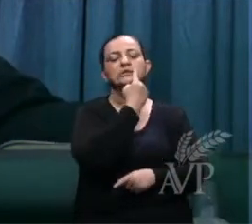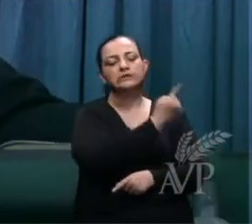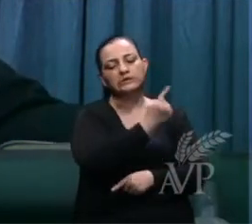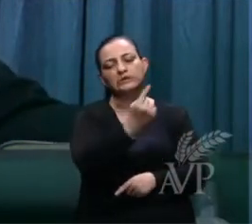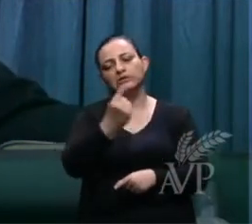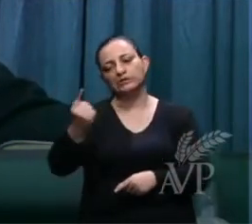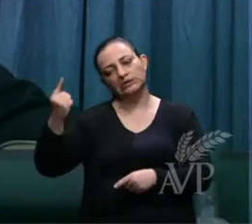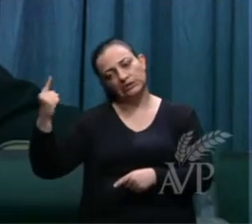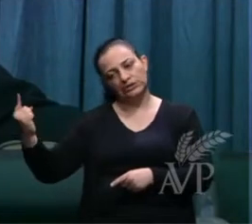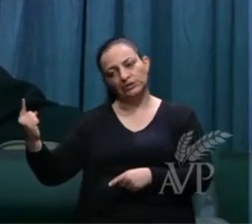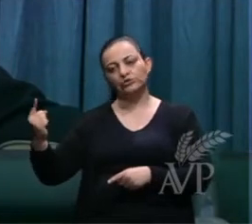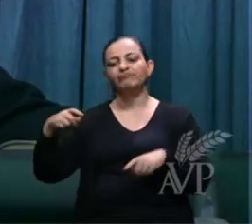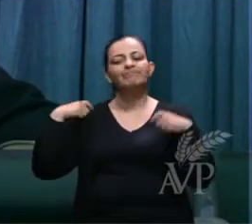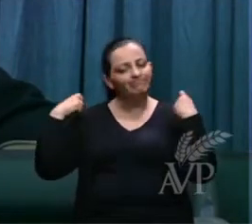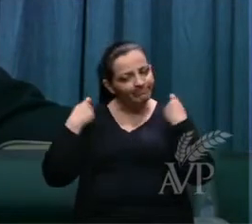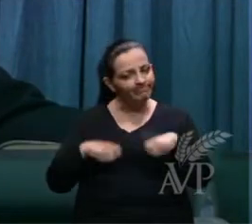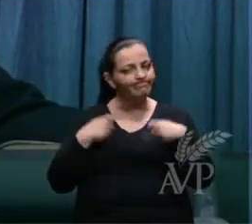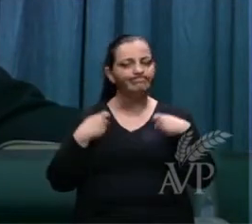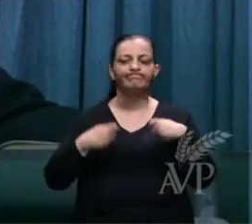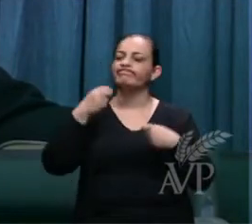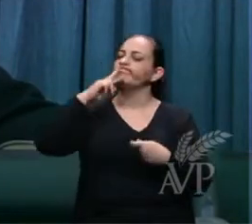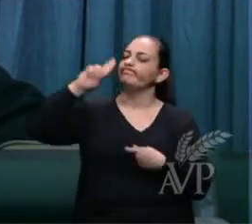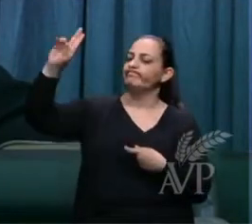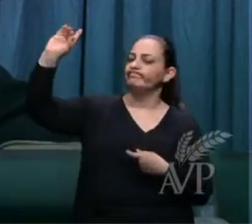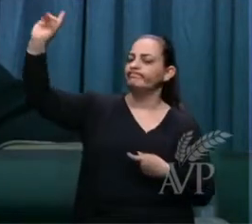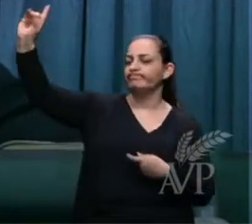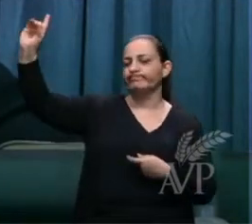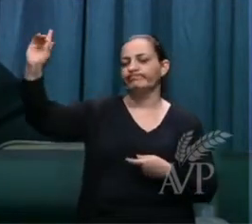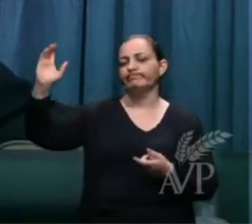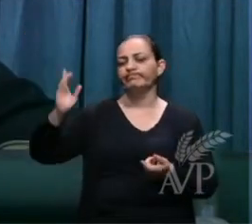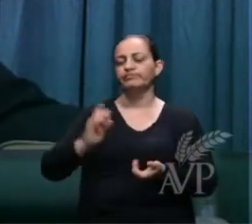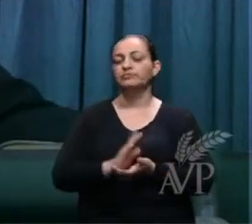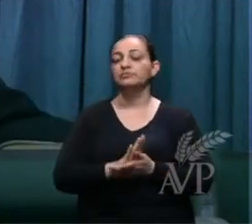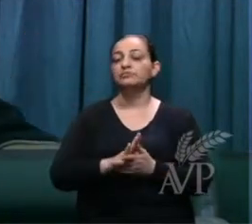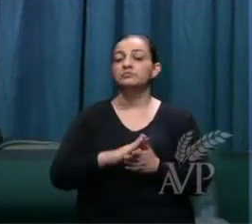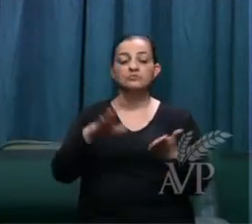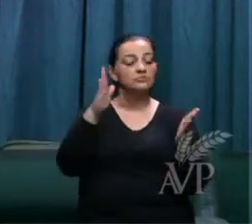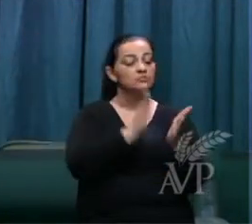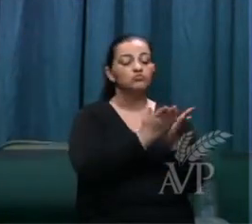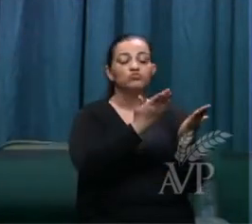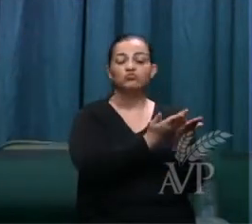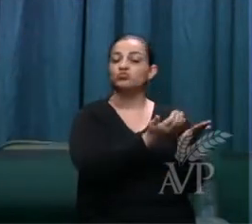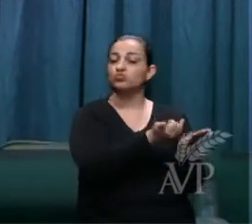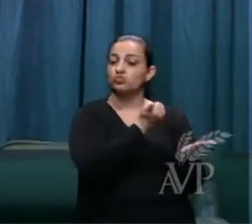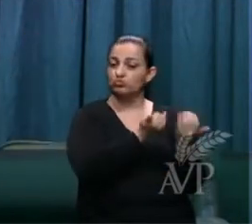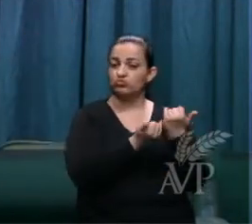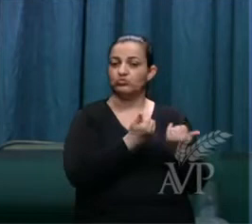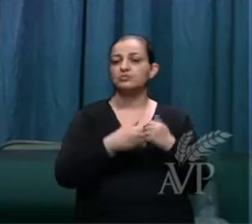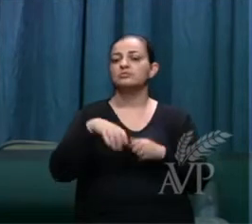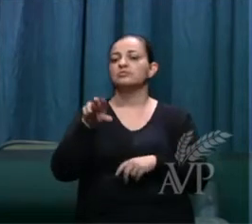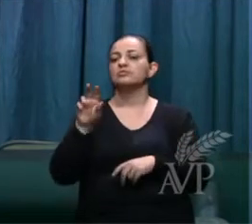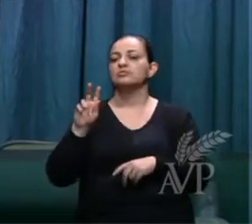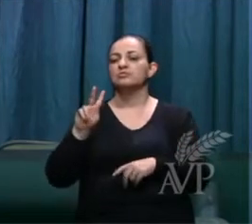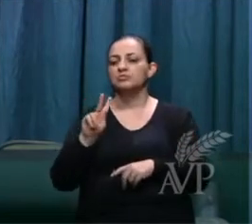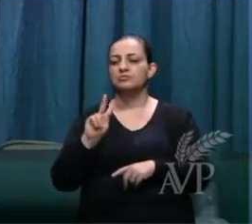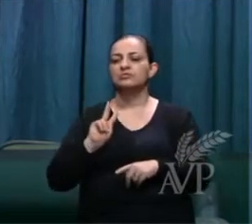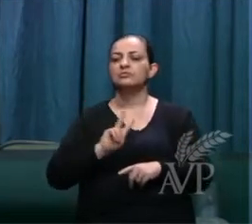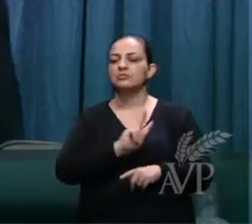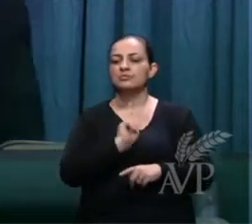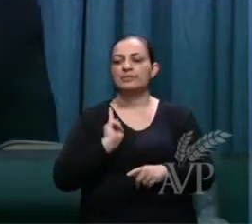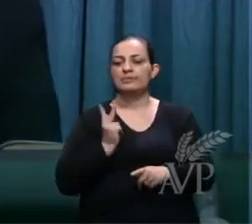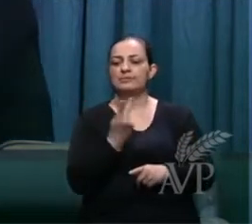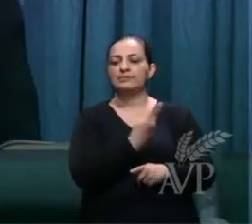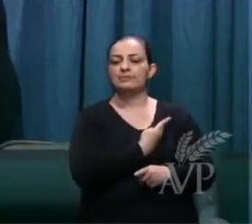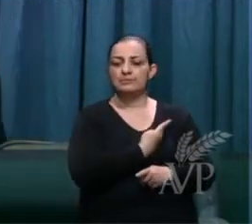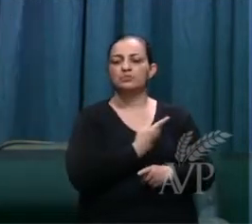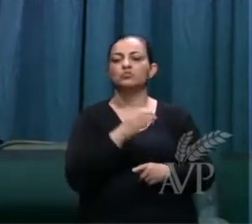temos que responder. E as escrituras em Hebreus 9, 27 nos